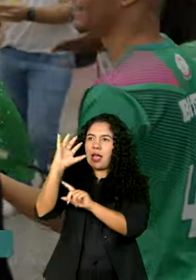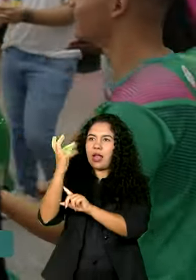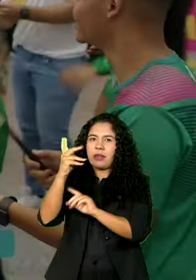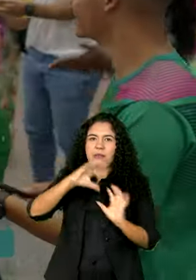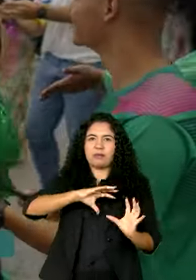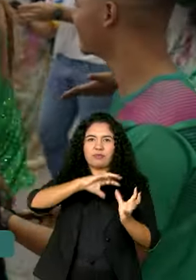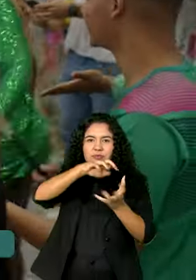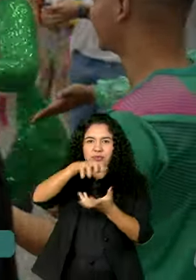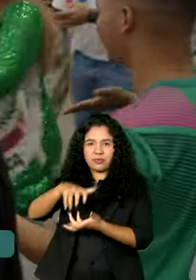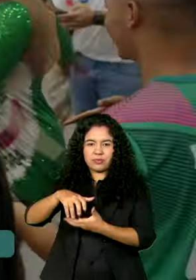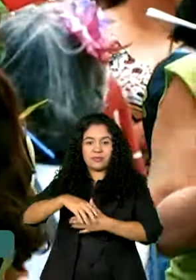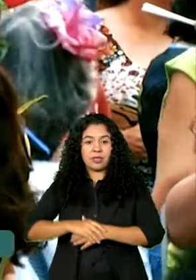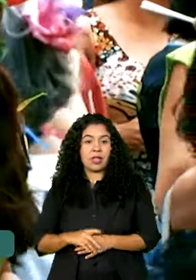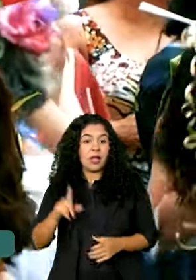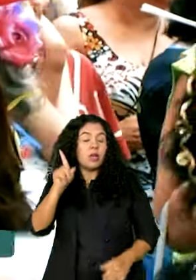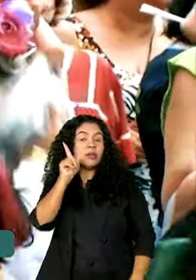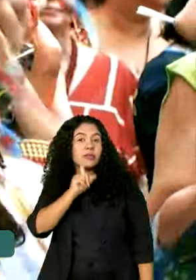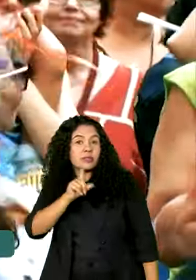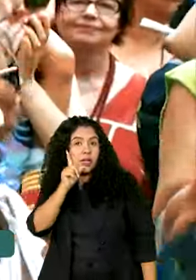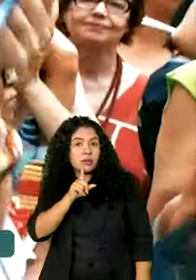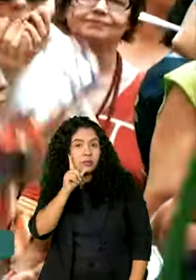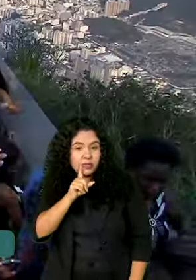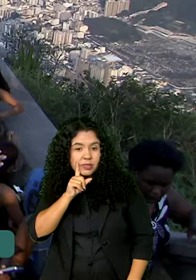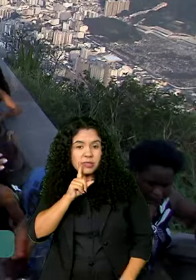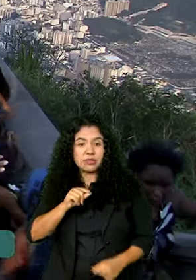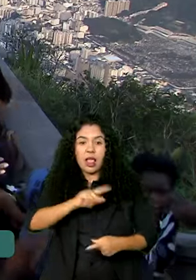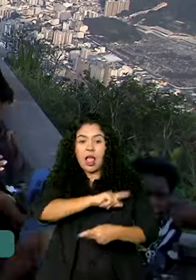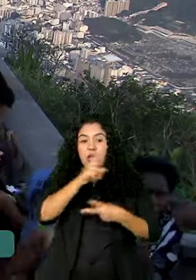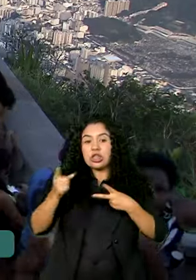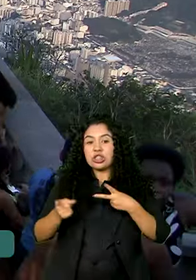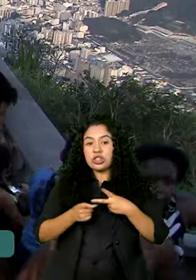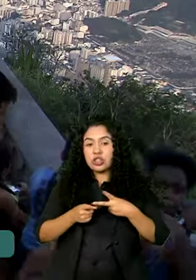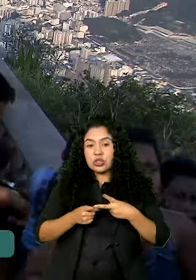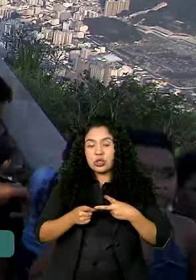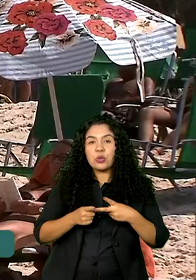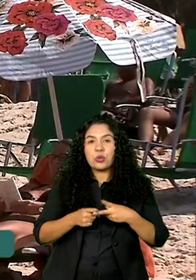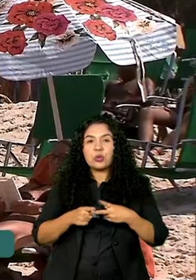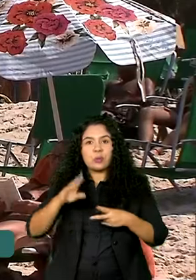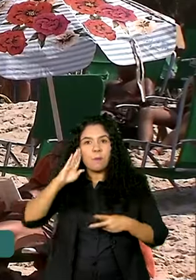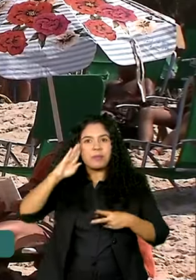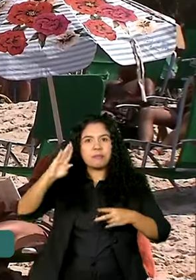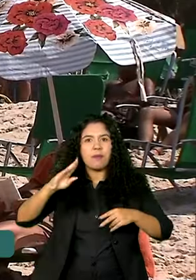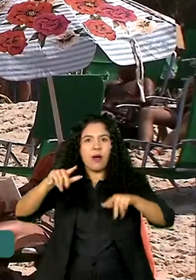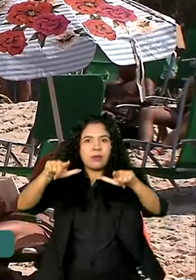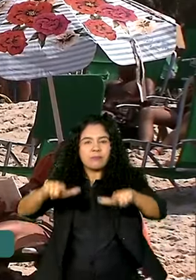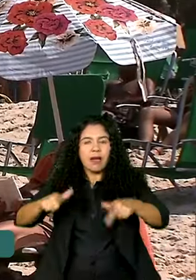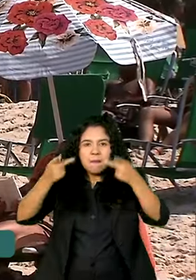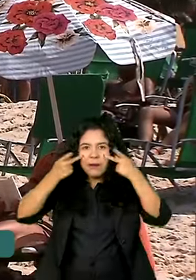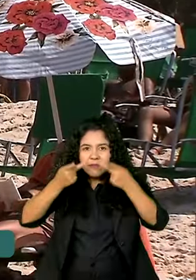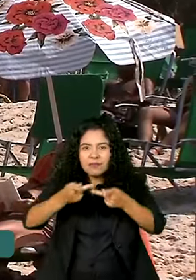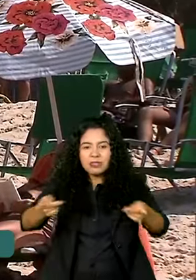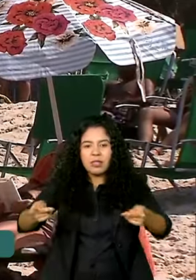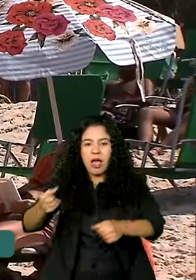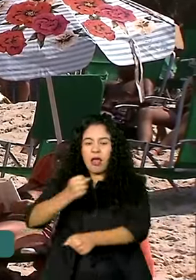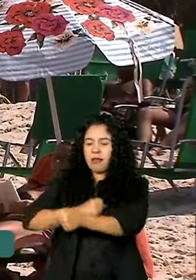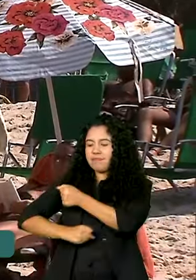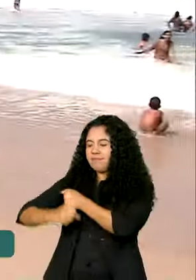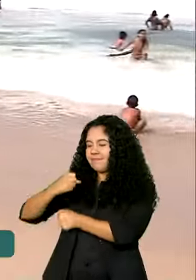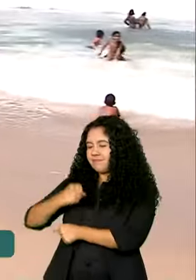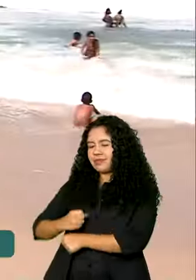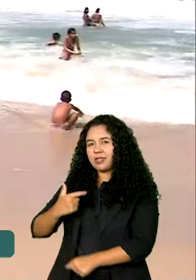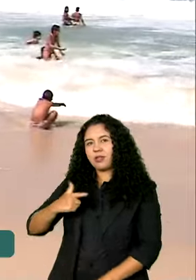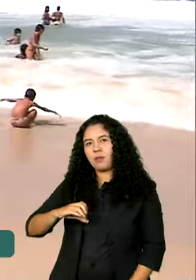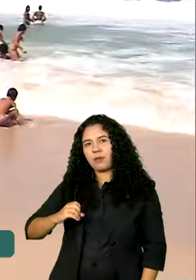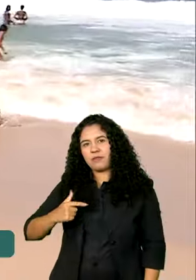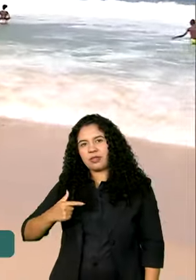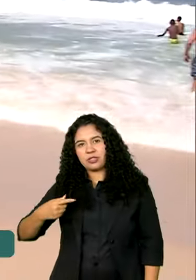Os Estados Unidos foram a segunda principal origem de turistas internacionais para o Brasil em 2023, segundo a